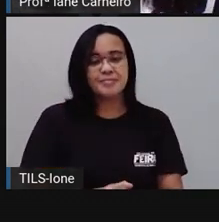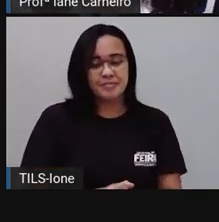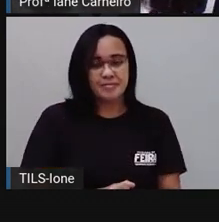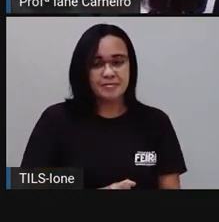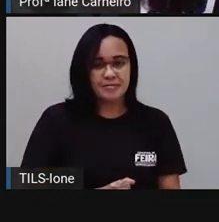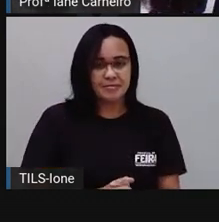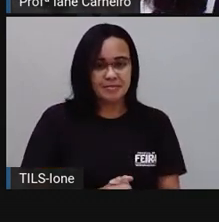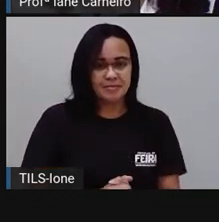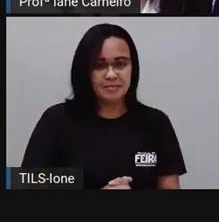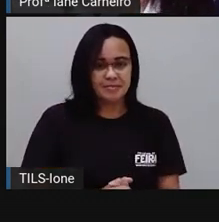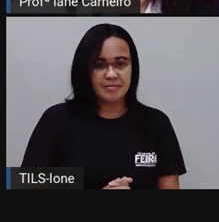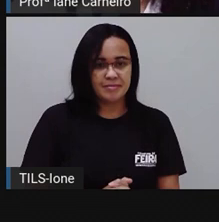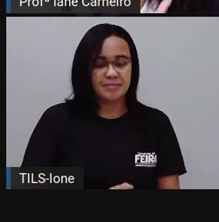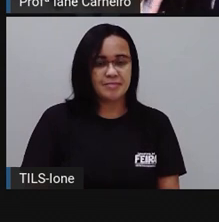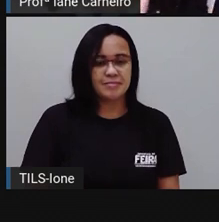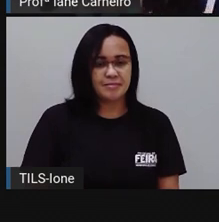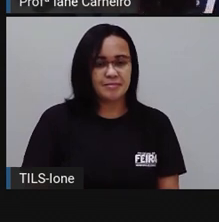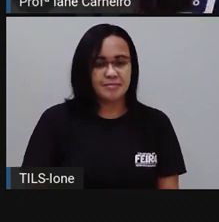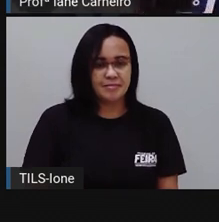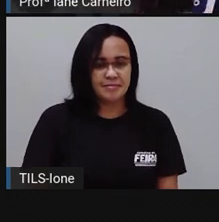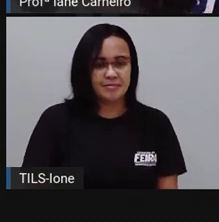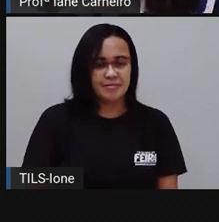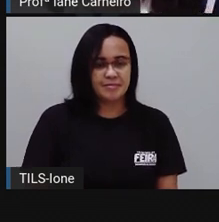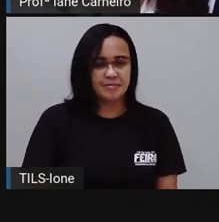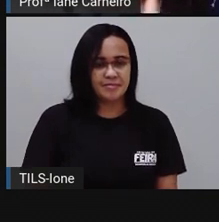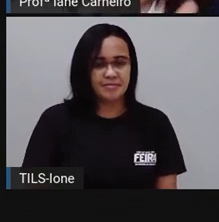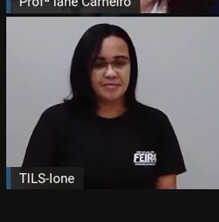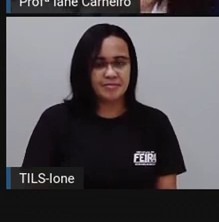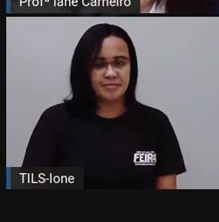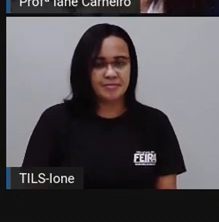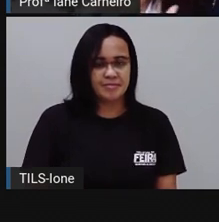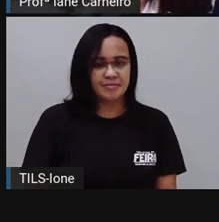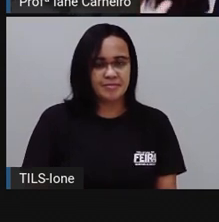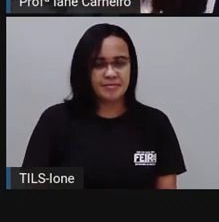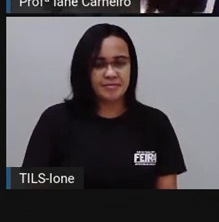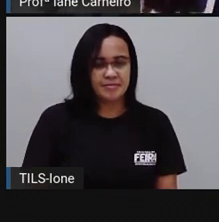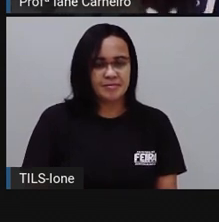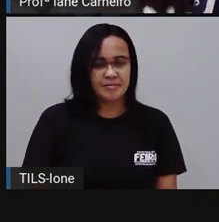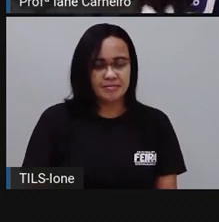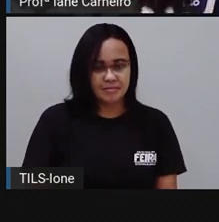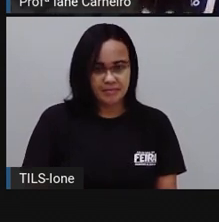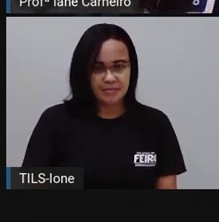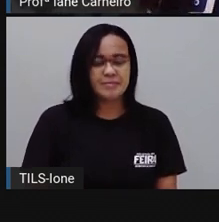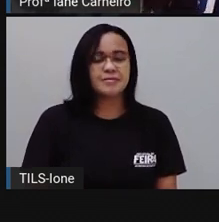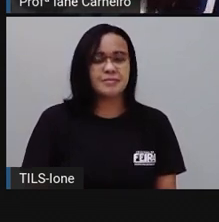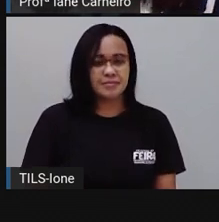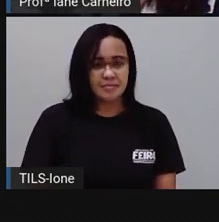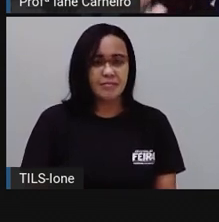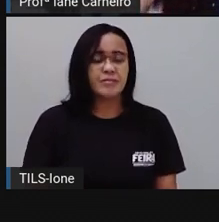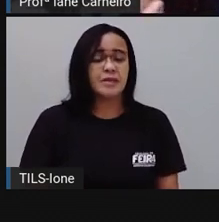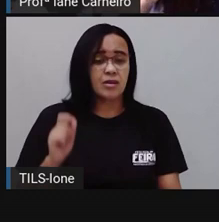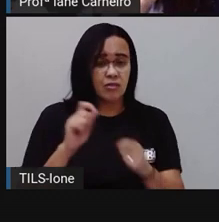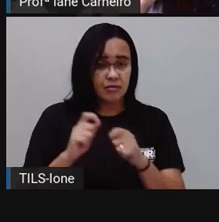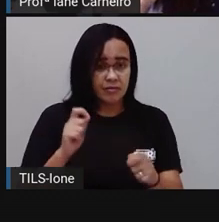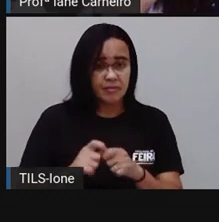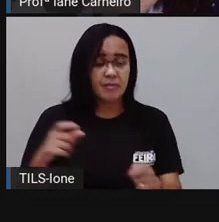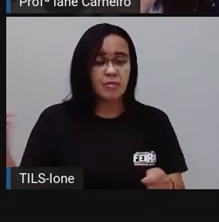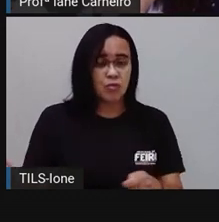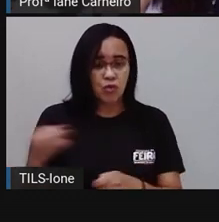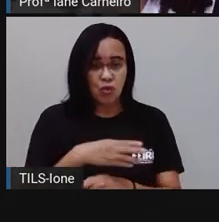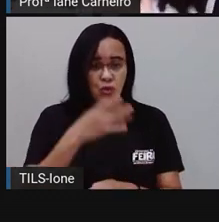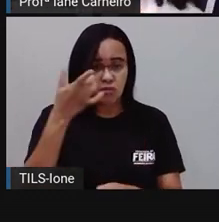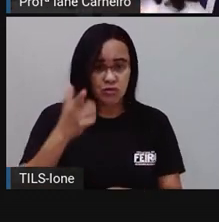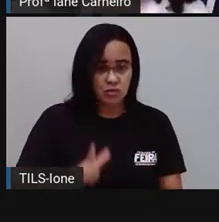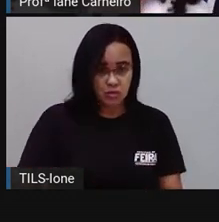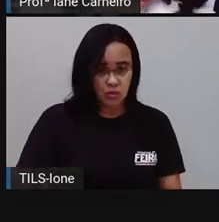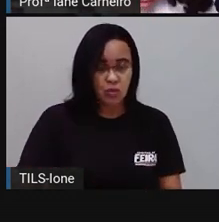faz ficar novo de novo, o que parece estragado. Então a gente percebe que não tem